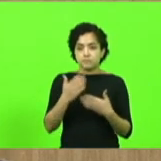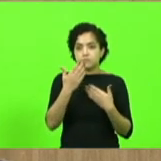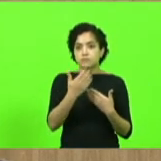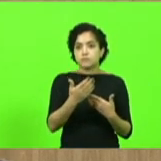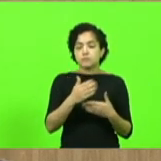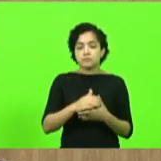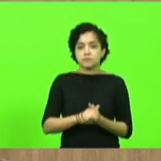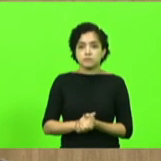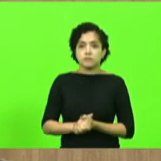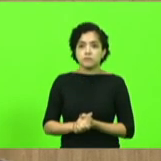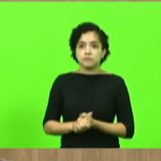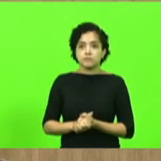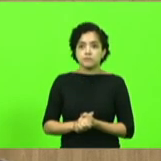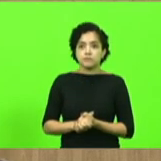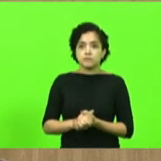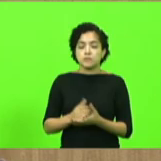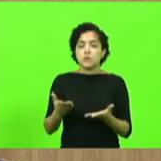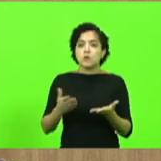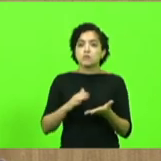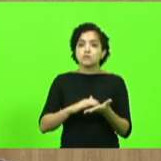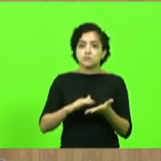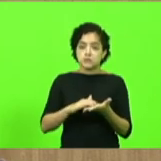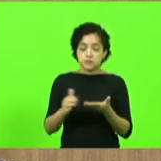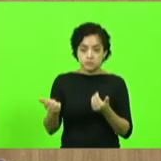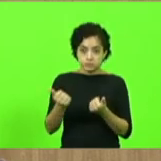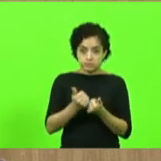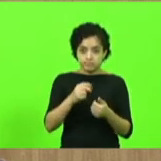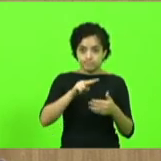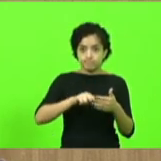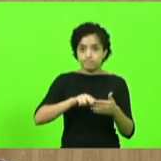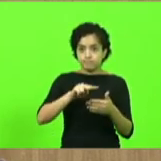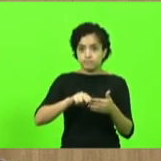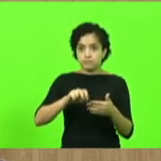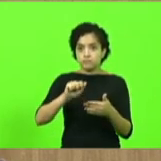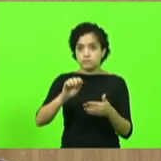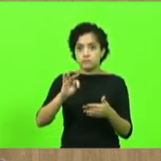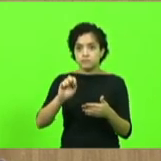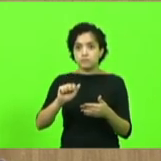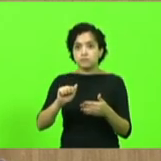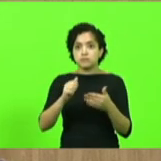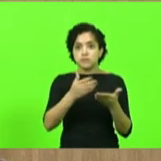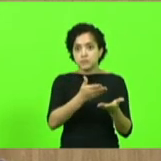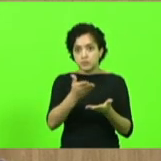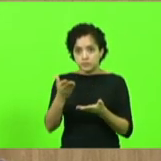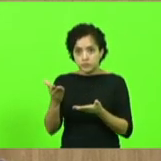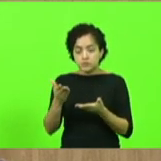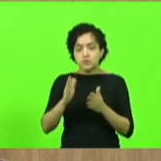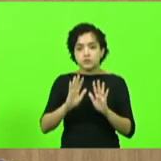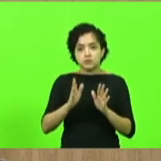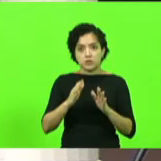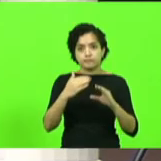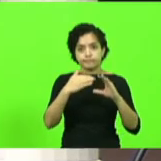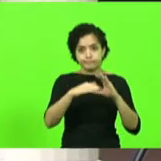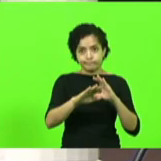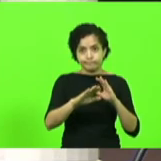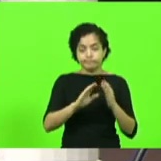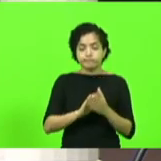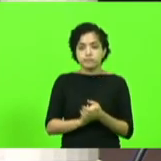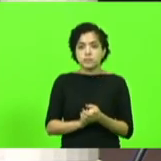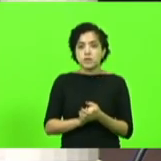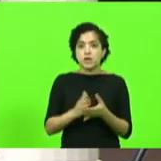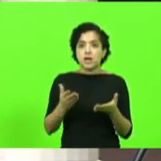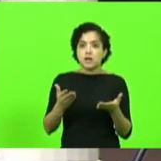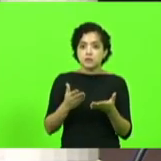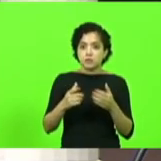deputado Jaime Oto, que, como secretário ad hoc, faz a leitura das atas que todos os deputados já receberam em seus e-mails. E, conforme o nosso